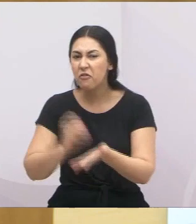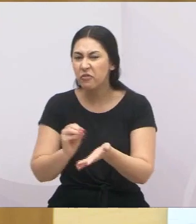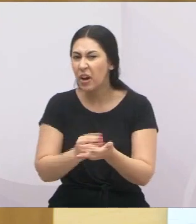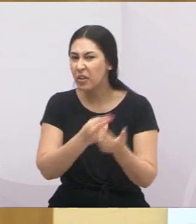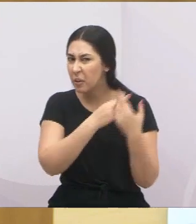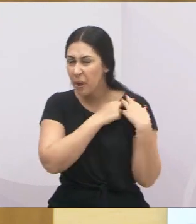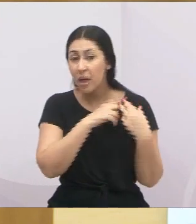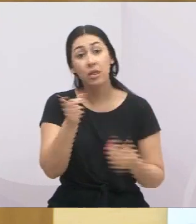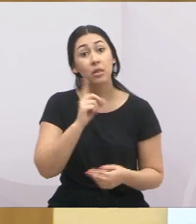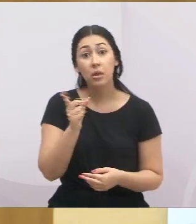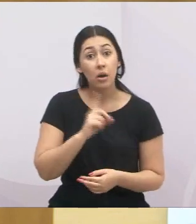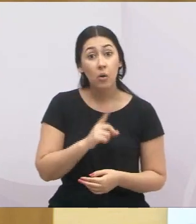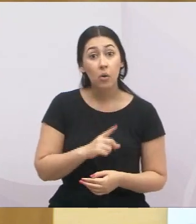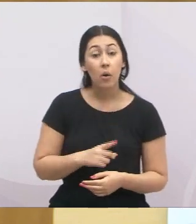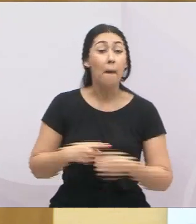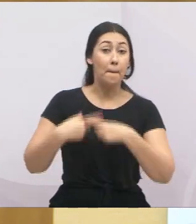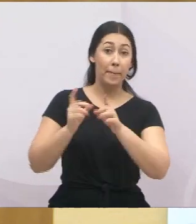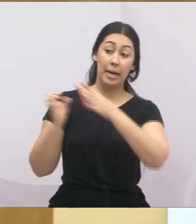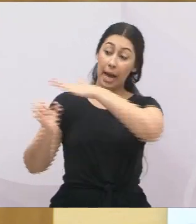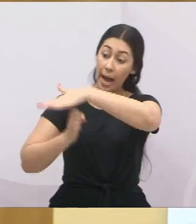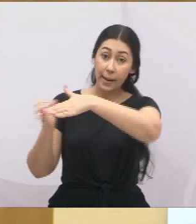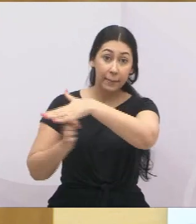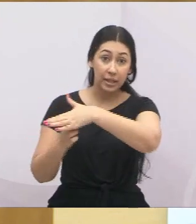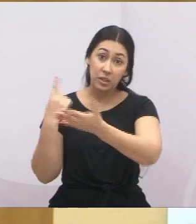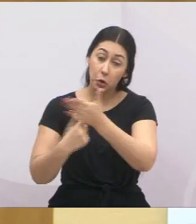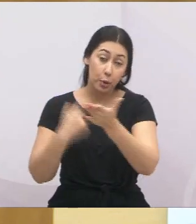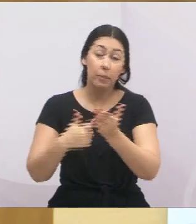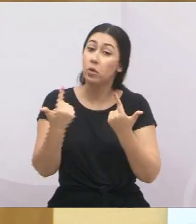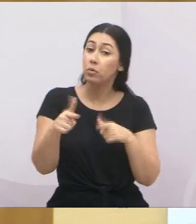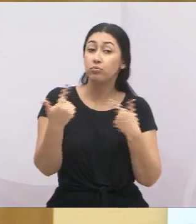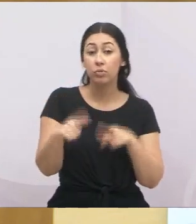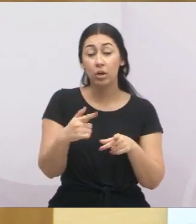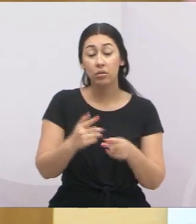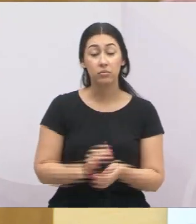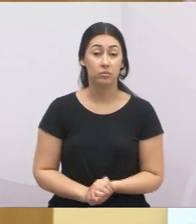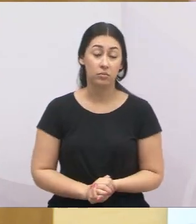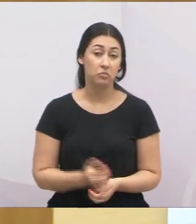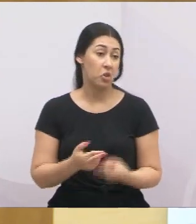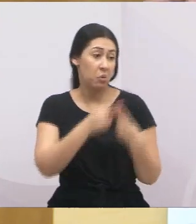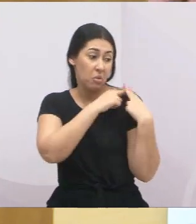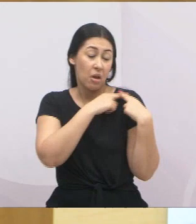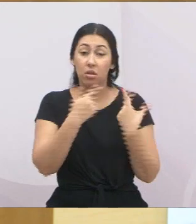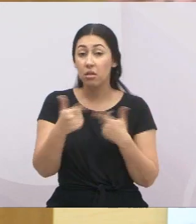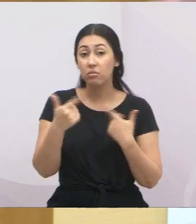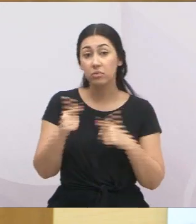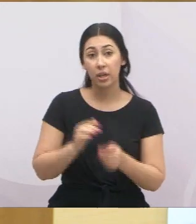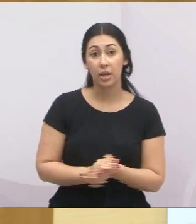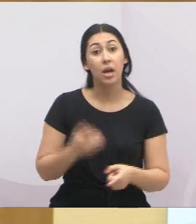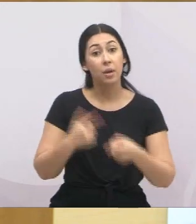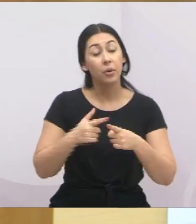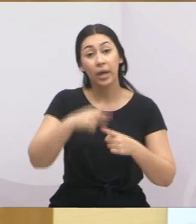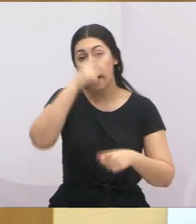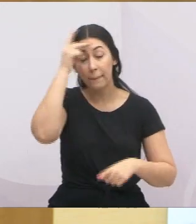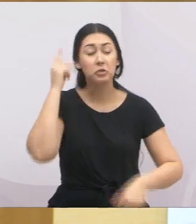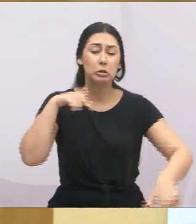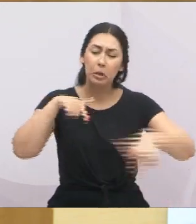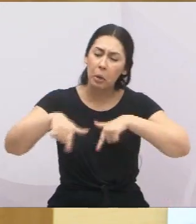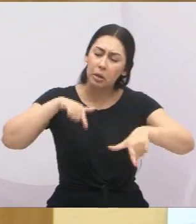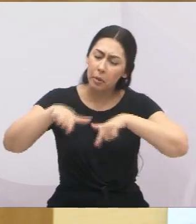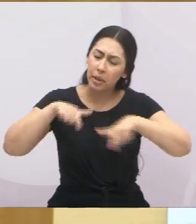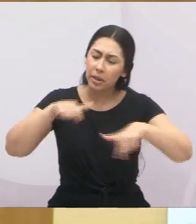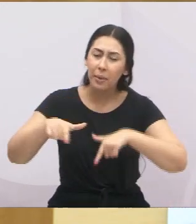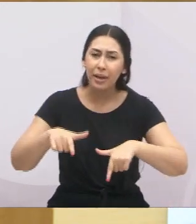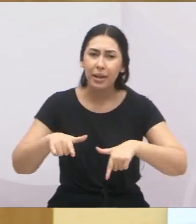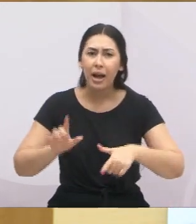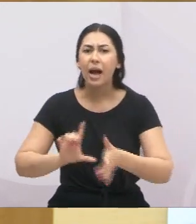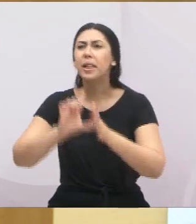empresa que não tem compromisso, porque os trabalhadores trabalharam e chega no dia de receber o seu pagamento, não recebe. E esses